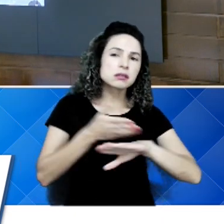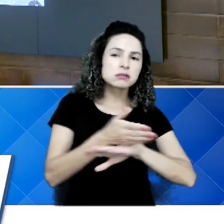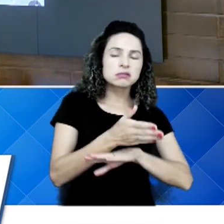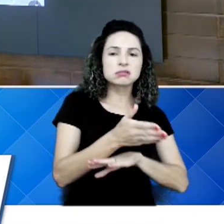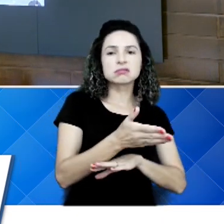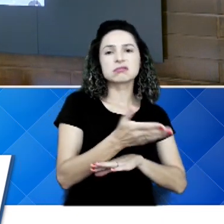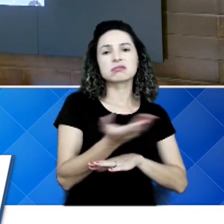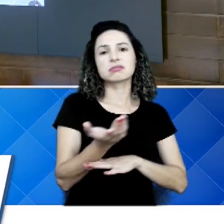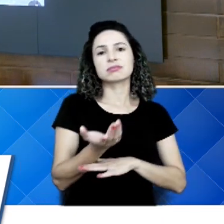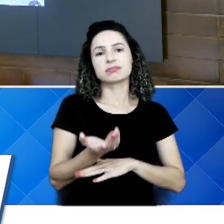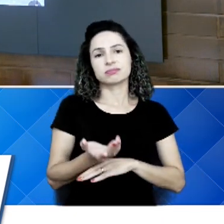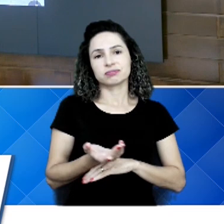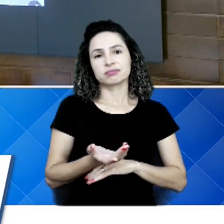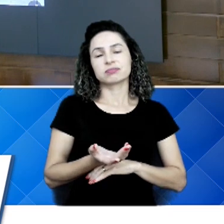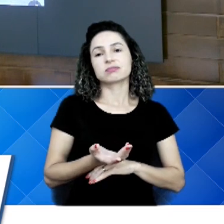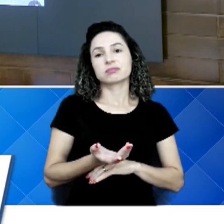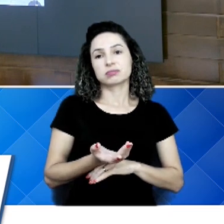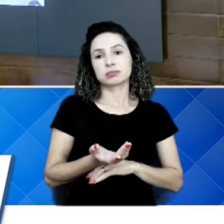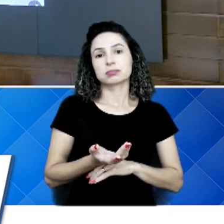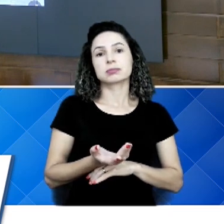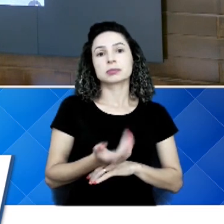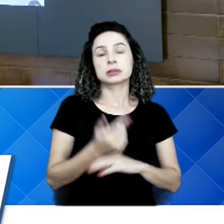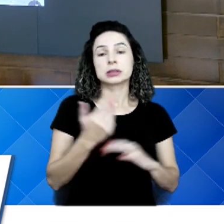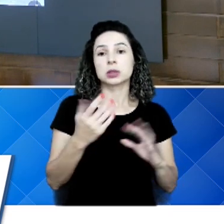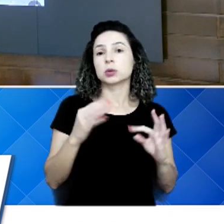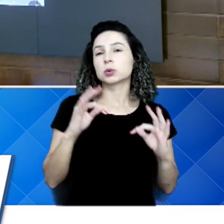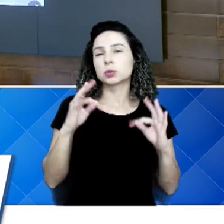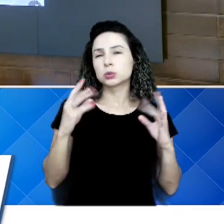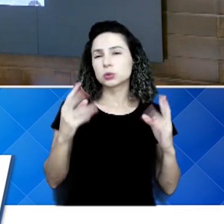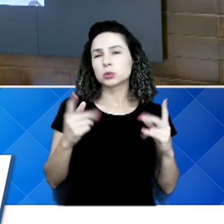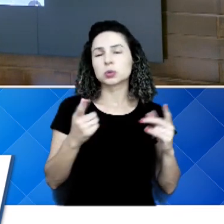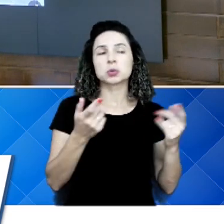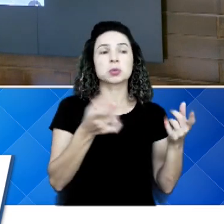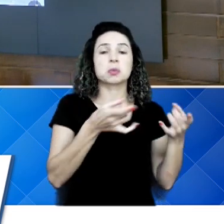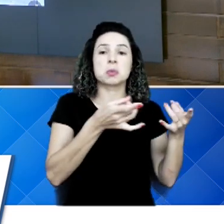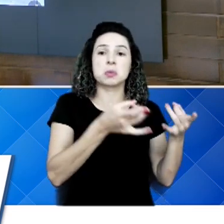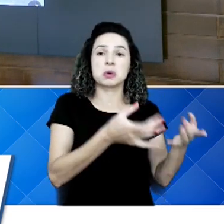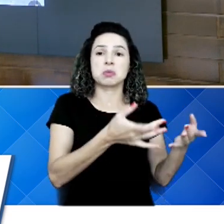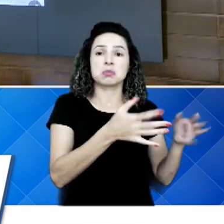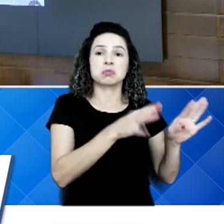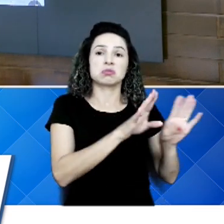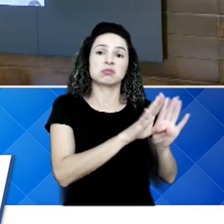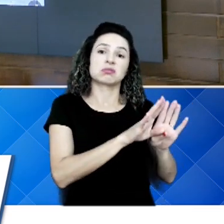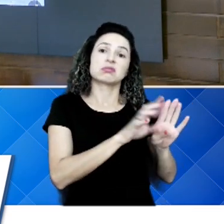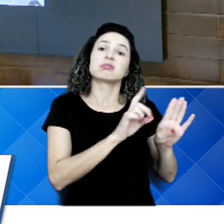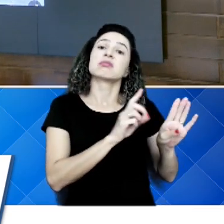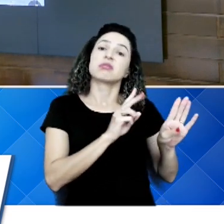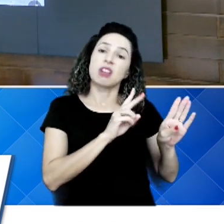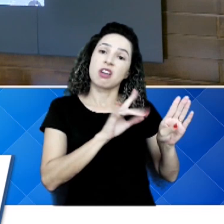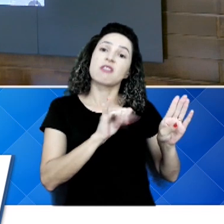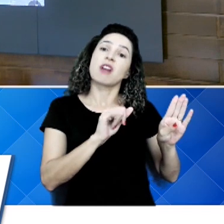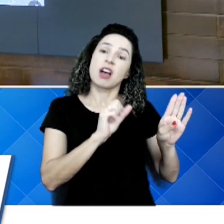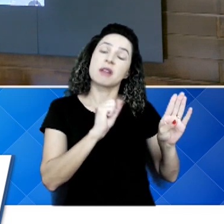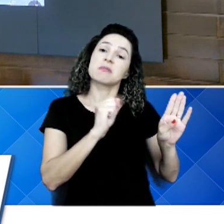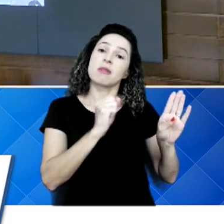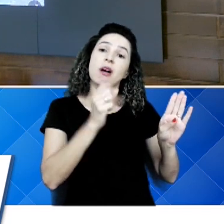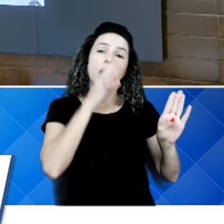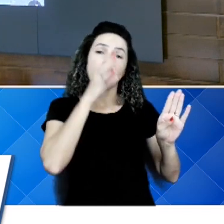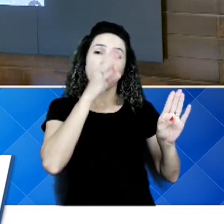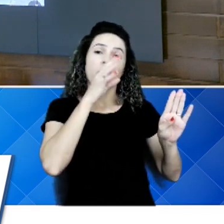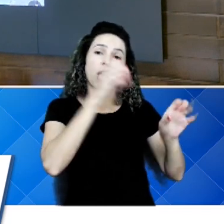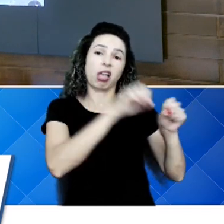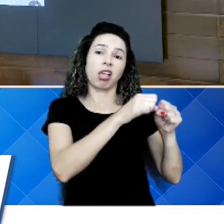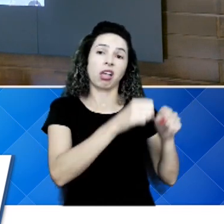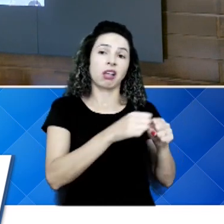dentro. Então, assim, tudo aquilo que está fechado, está abandonado, ele está sujeito a essa situação de